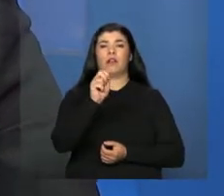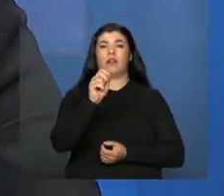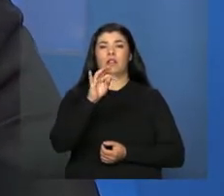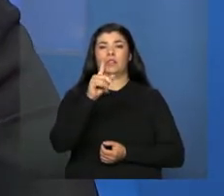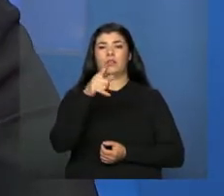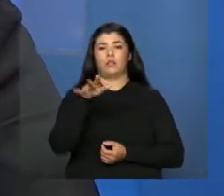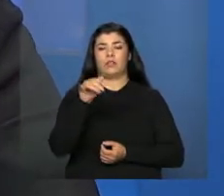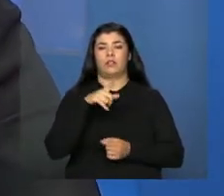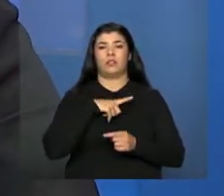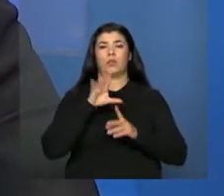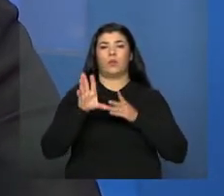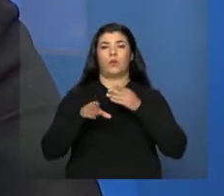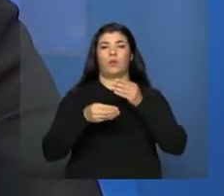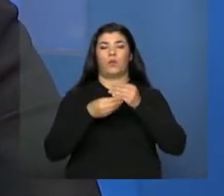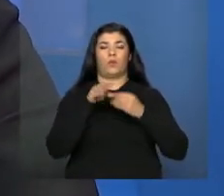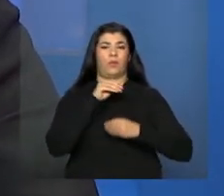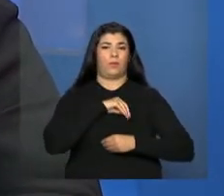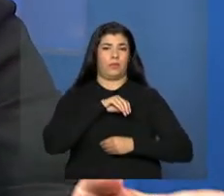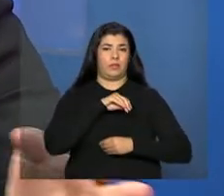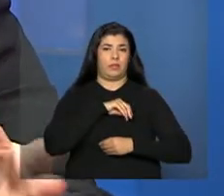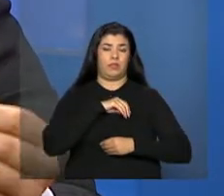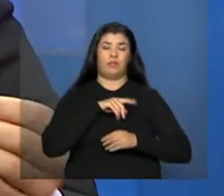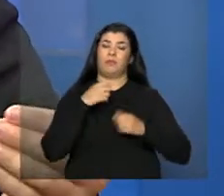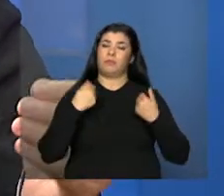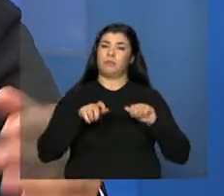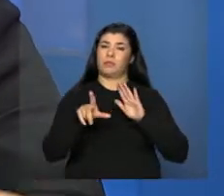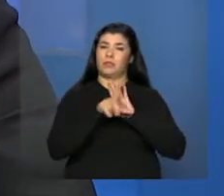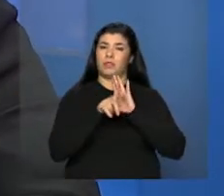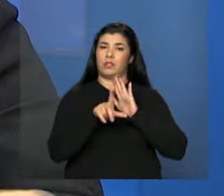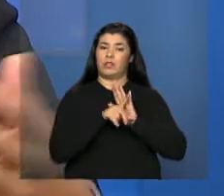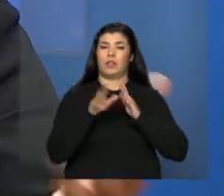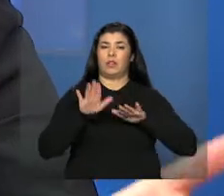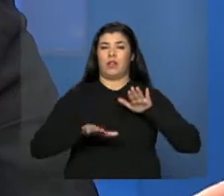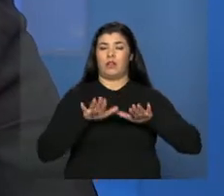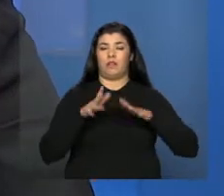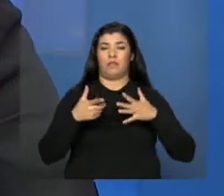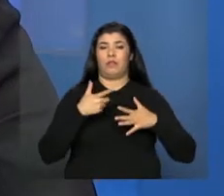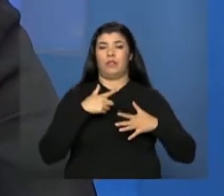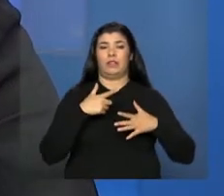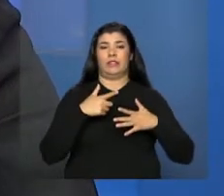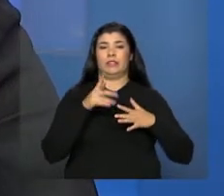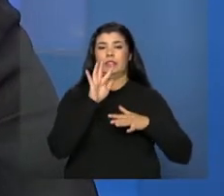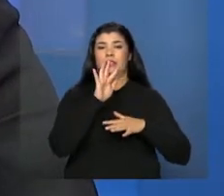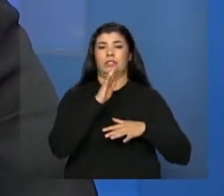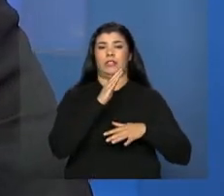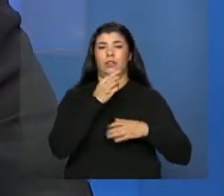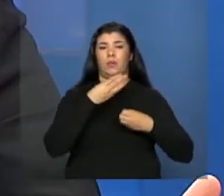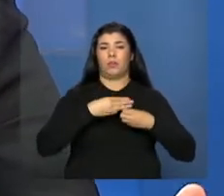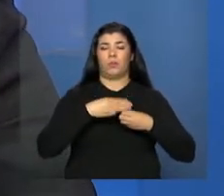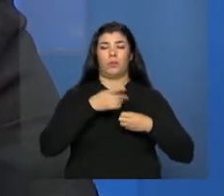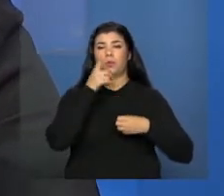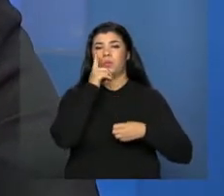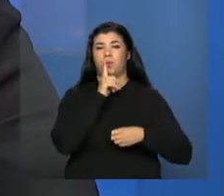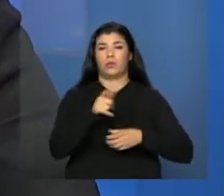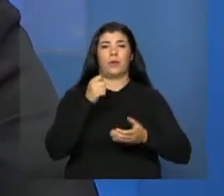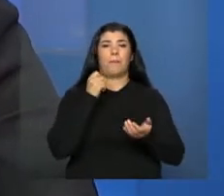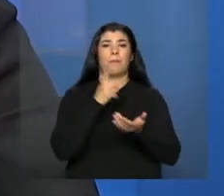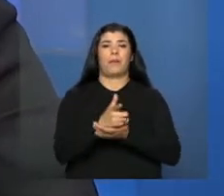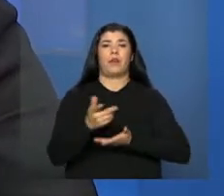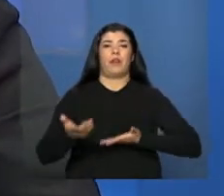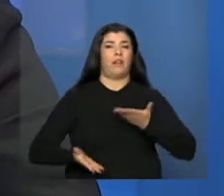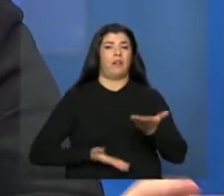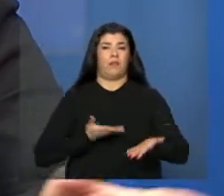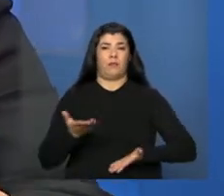Complementação salarial, por exemplo, às vezes o recurso federal não tem condições de abarcar todas as despesas com os servidores,